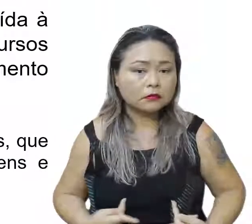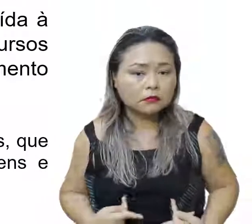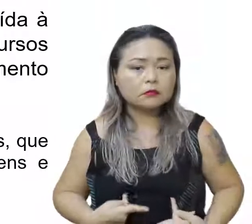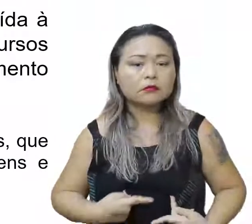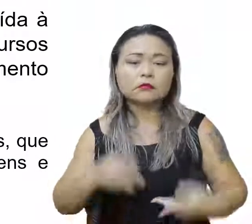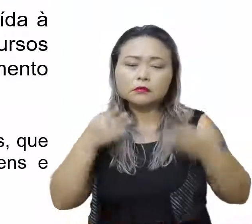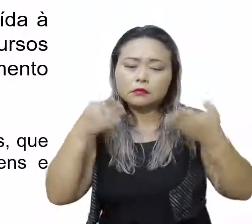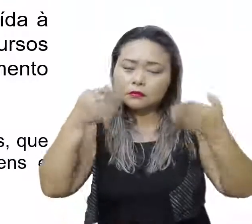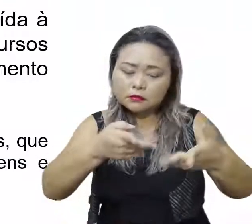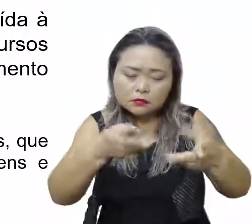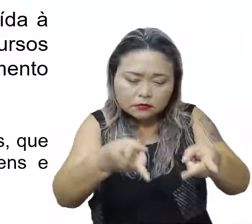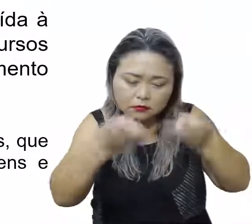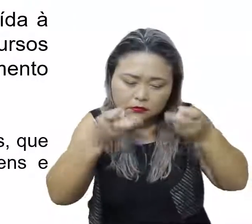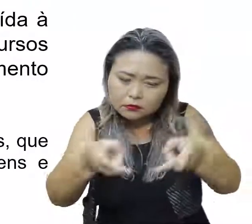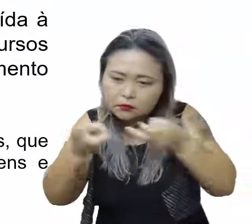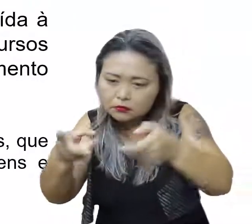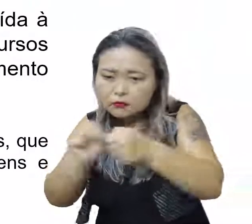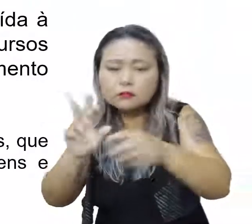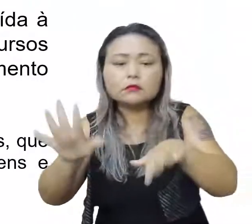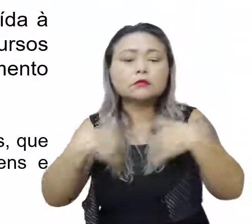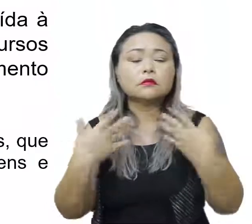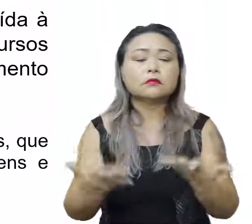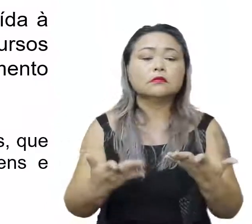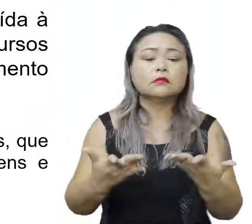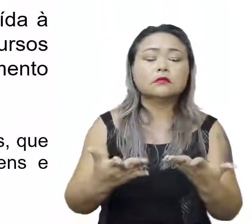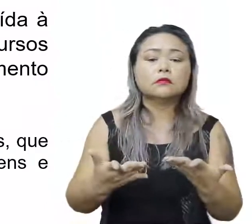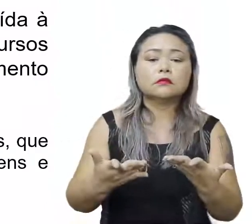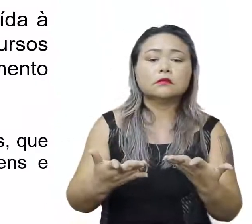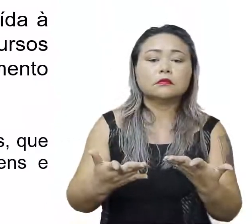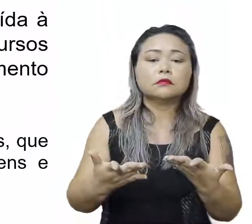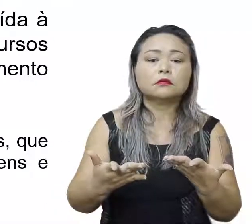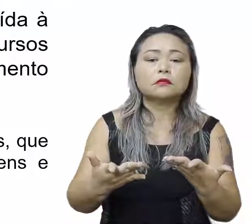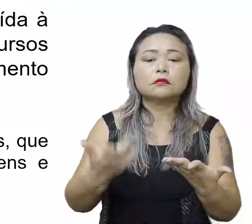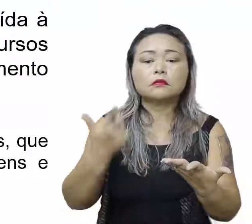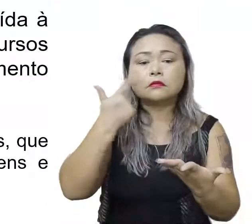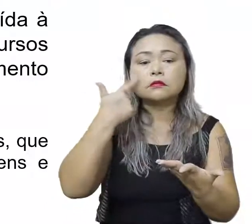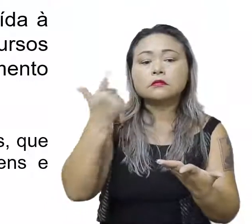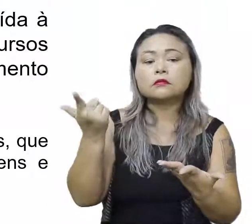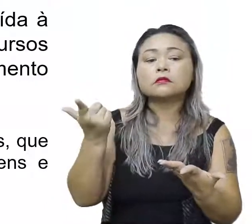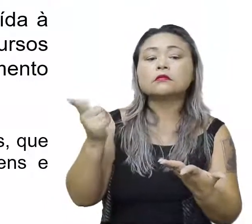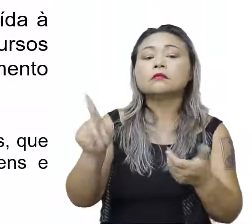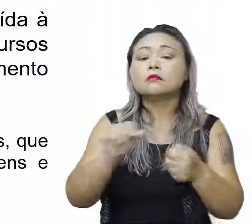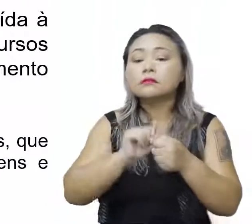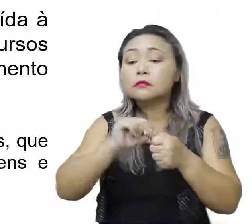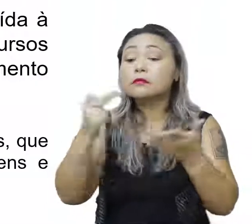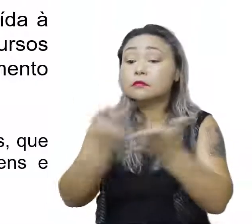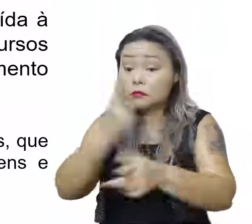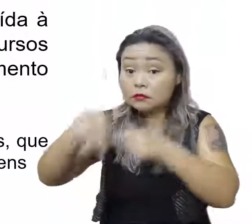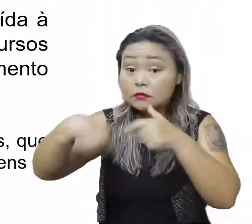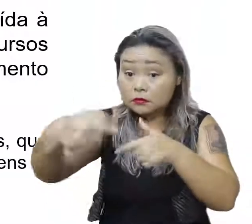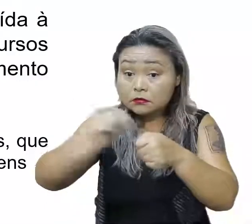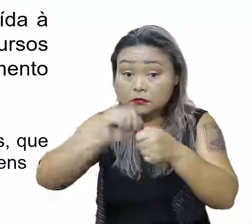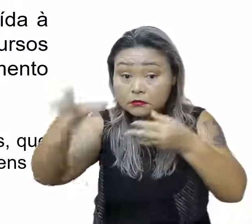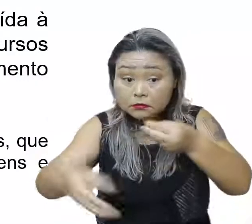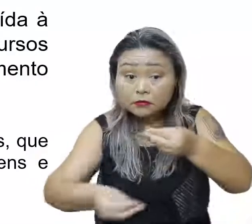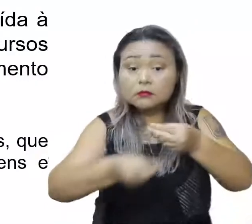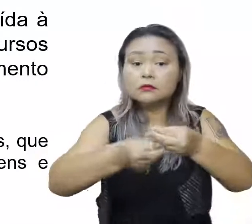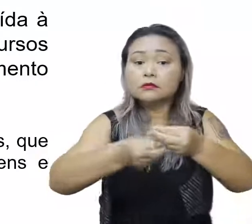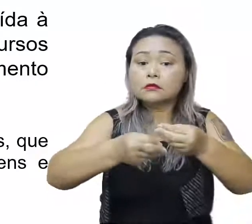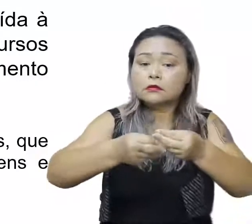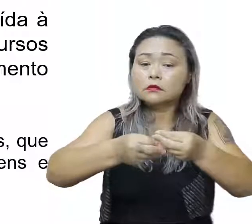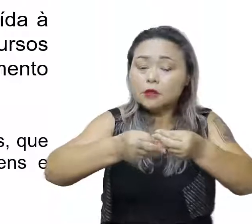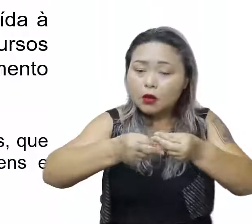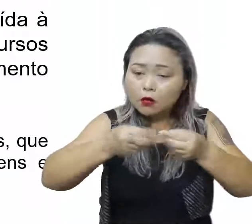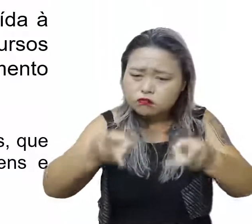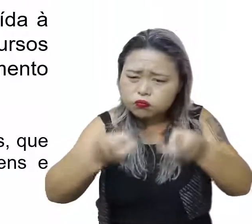intensidade dessa exploração. Aí, tá aí, onde está disponível, uma das consequências que pode ser atribuída à crescente